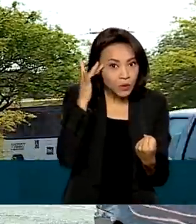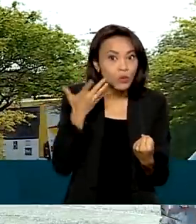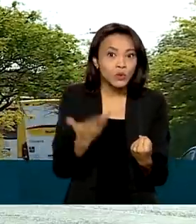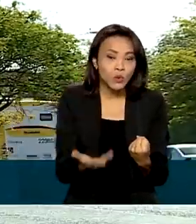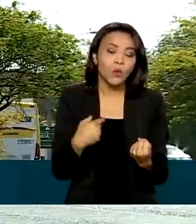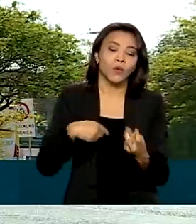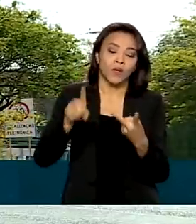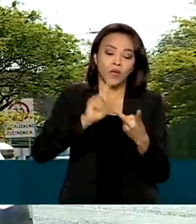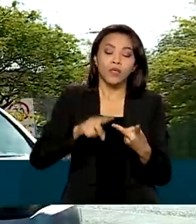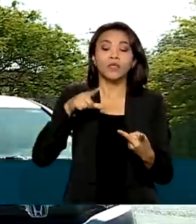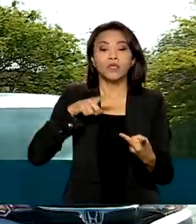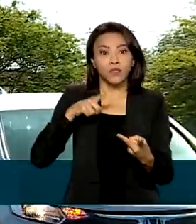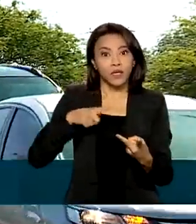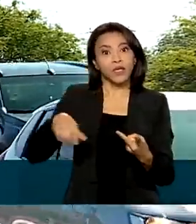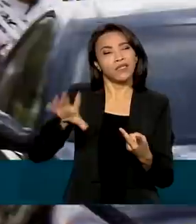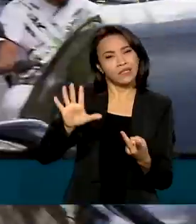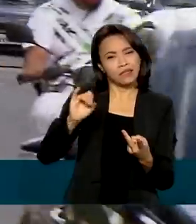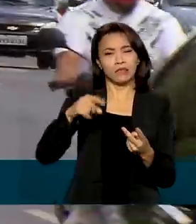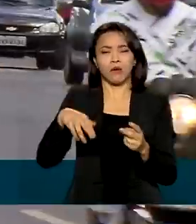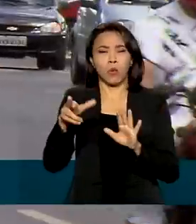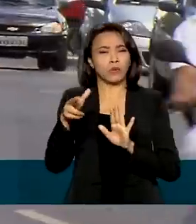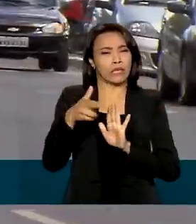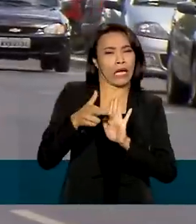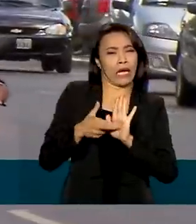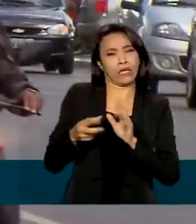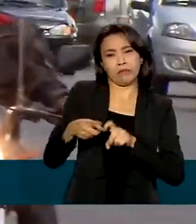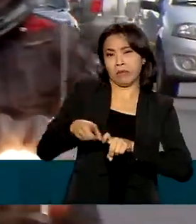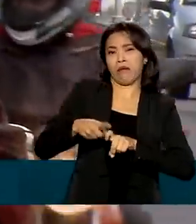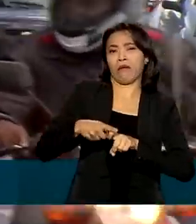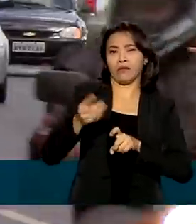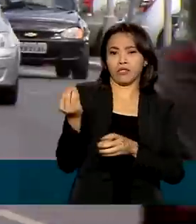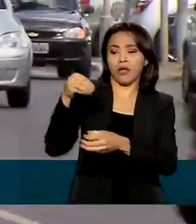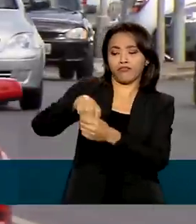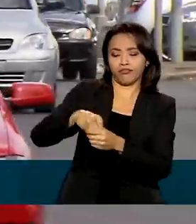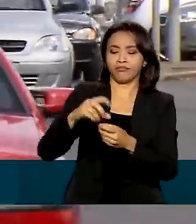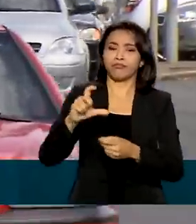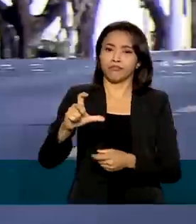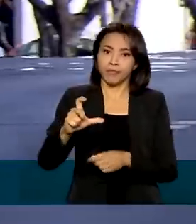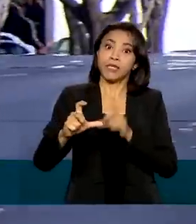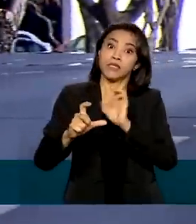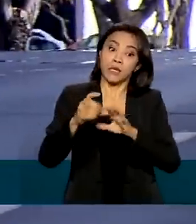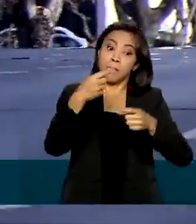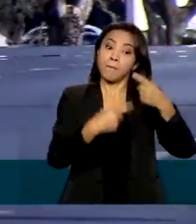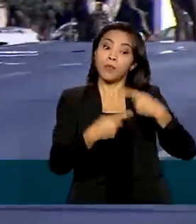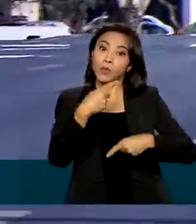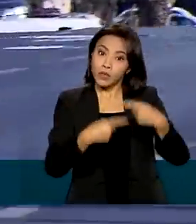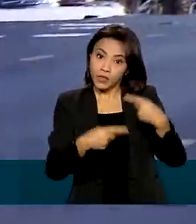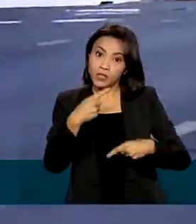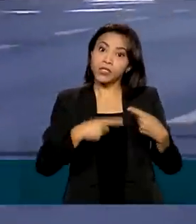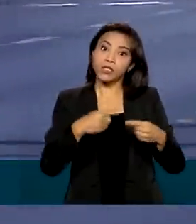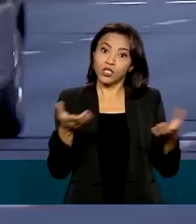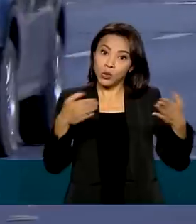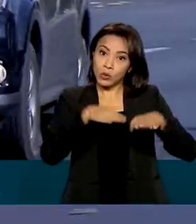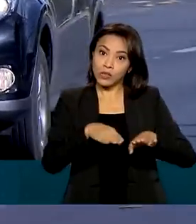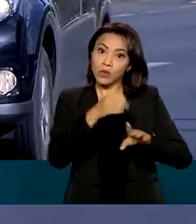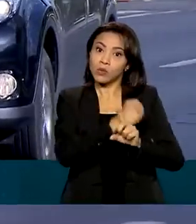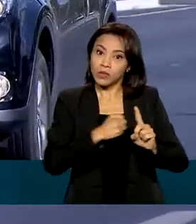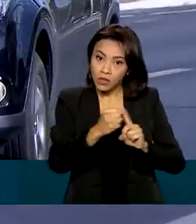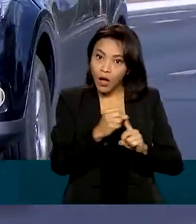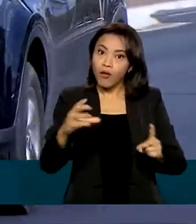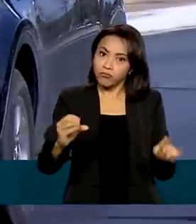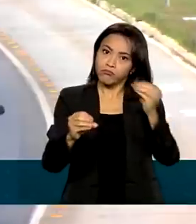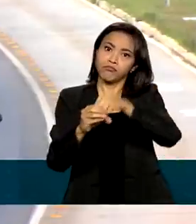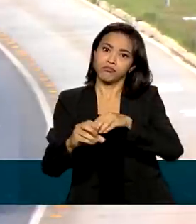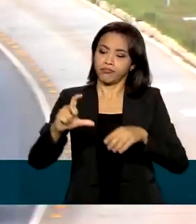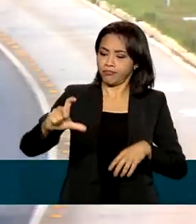e possíveis restrições médicas. E seguindo a política de inclusão social, o motorista poderá acrescentar no